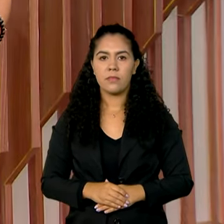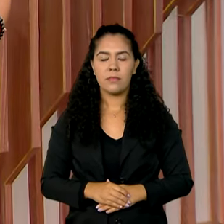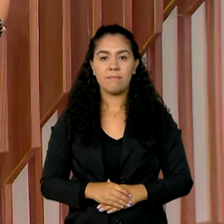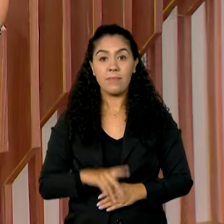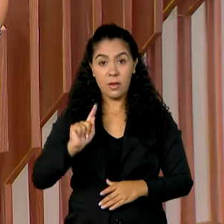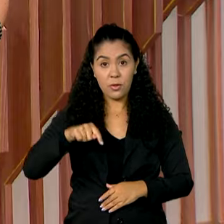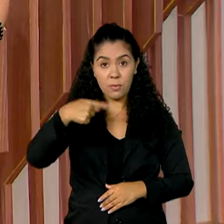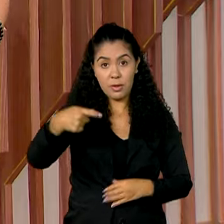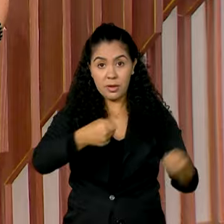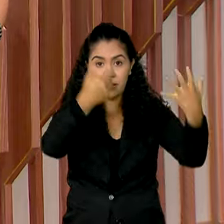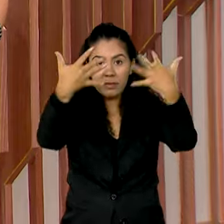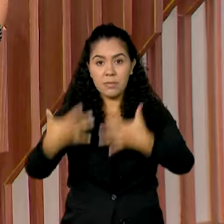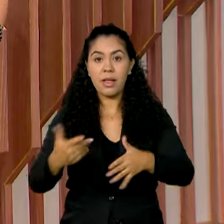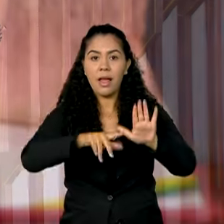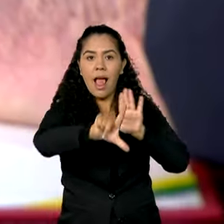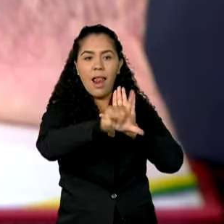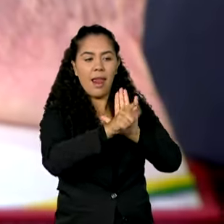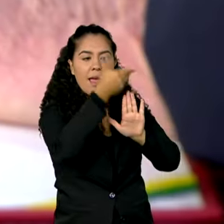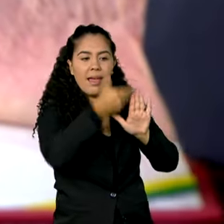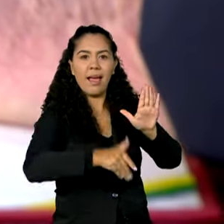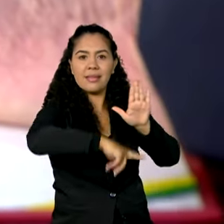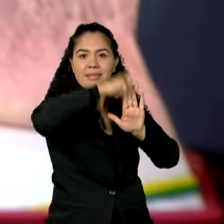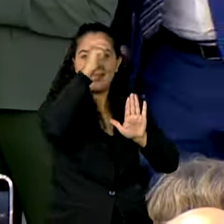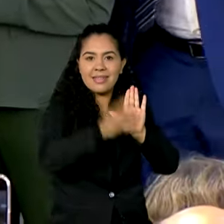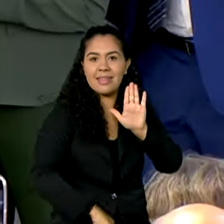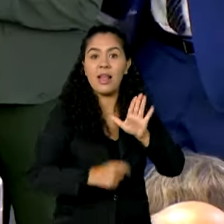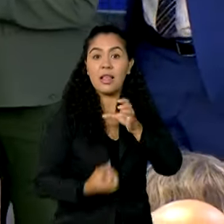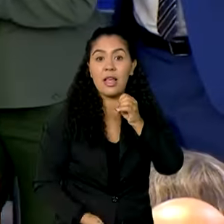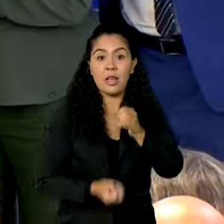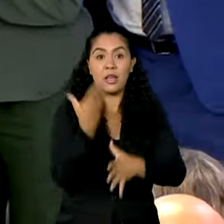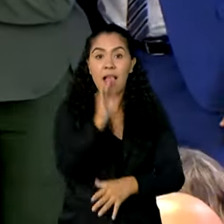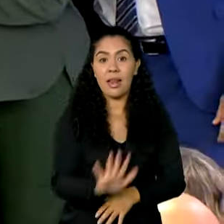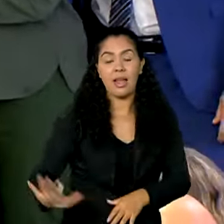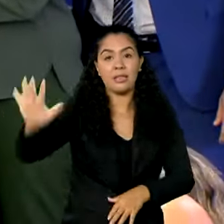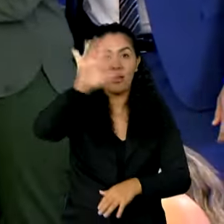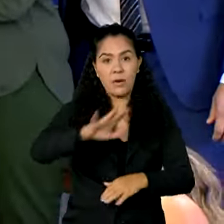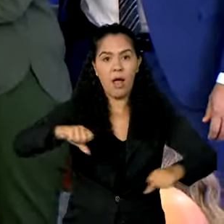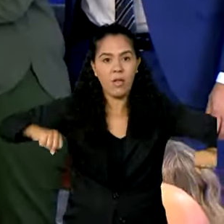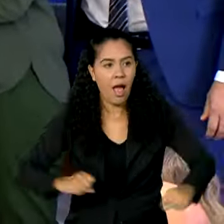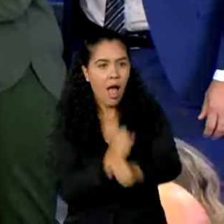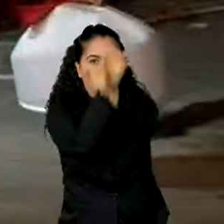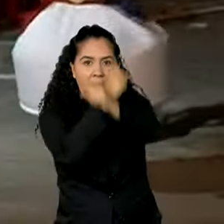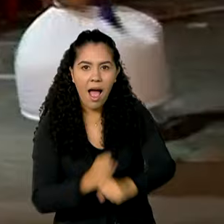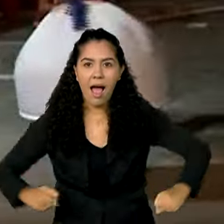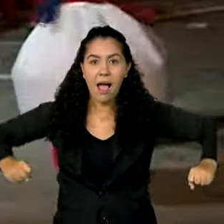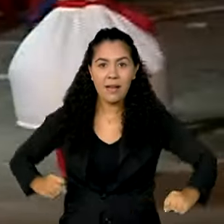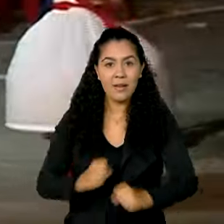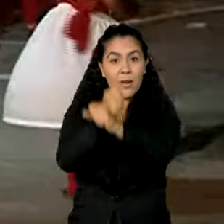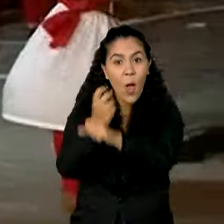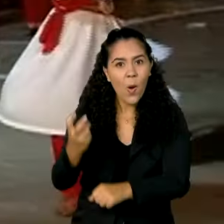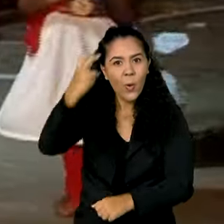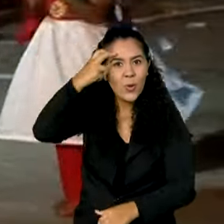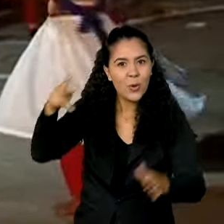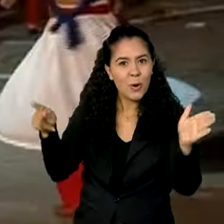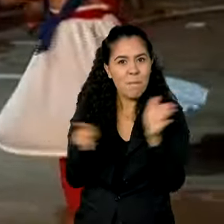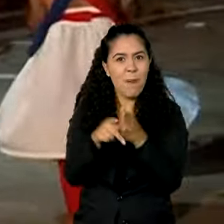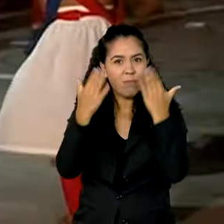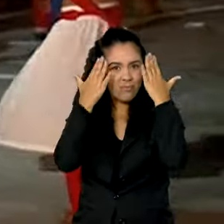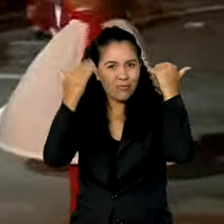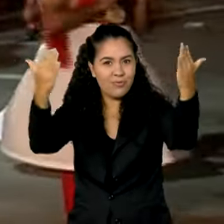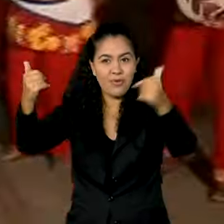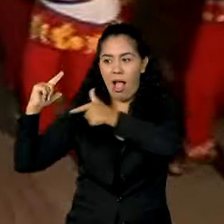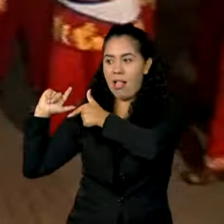Veja a seguir sancionada a lei que cria o Dia Nacional do Maracatu, uma das manifestações culturais mais populares e